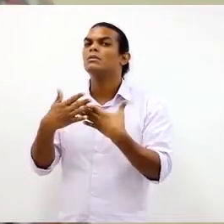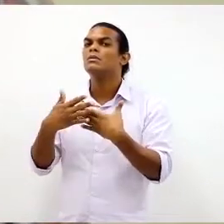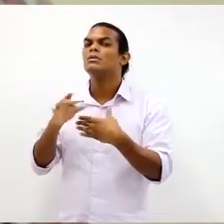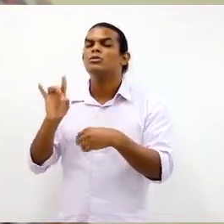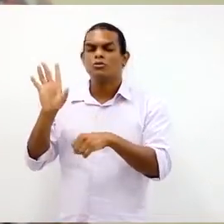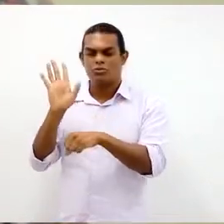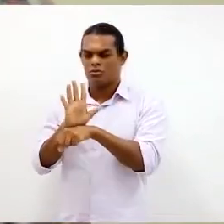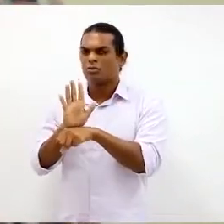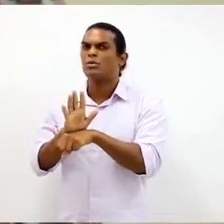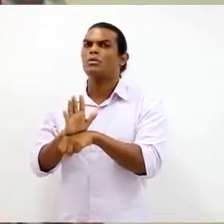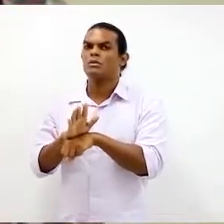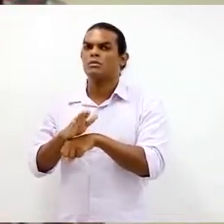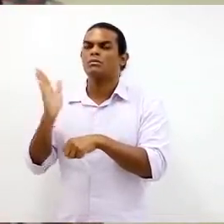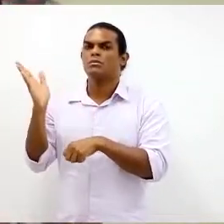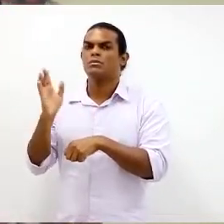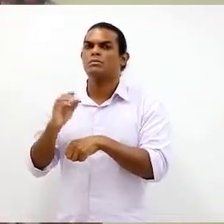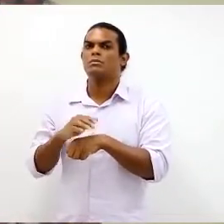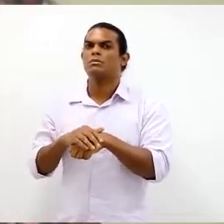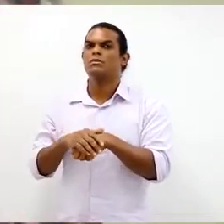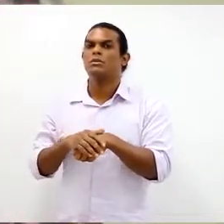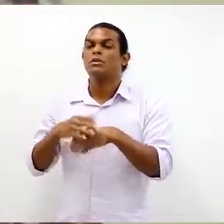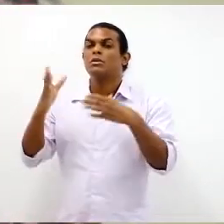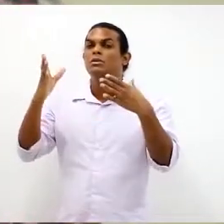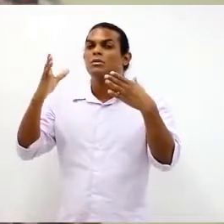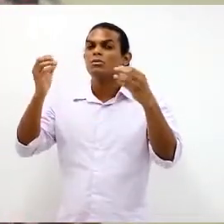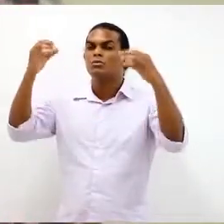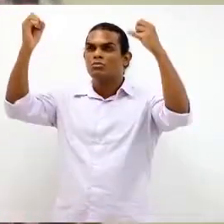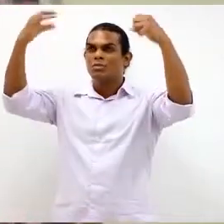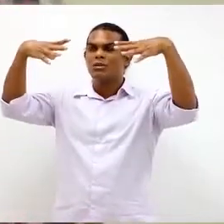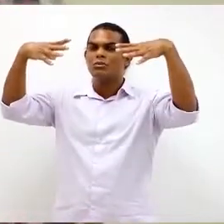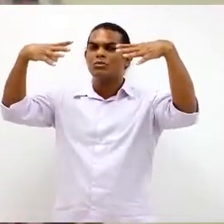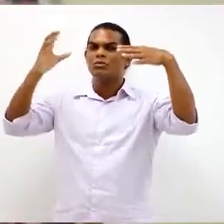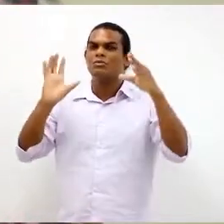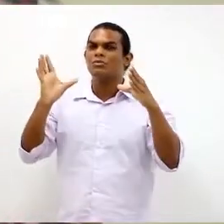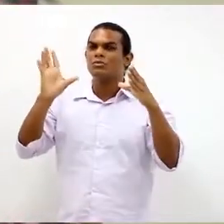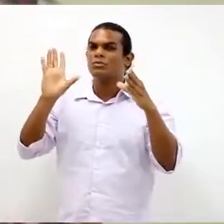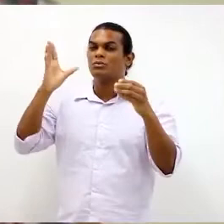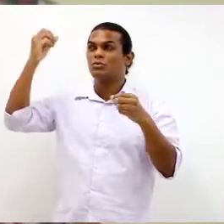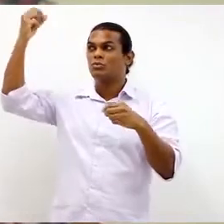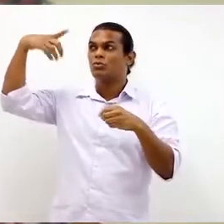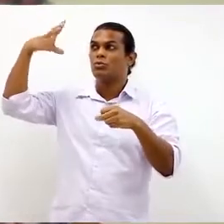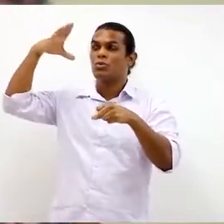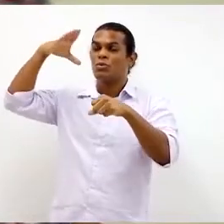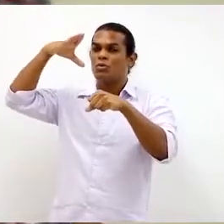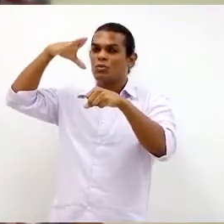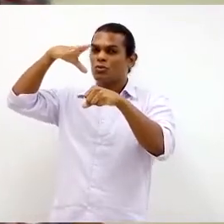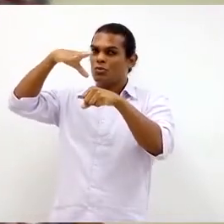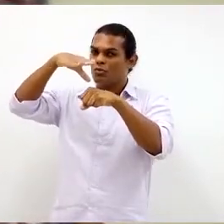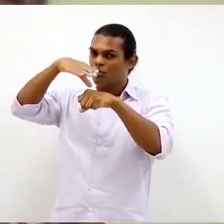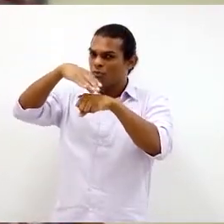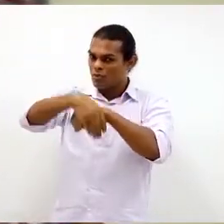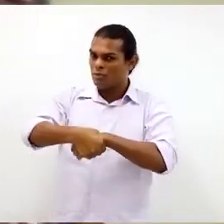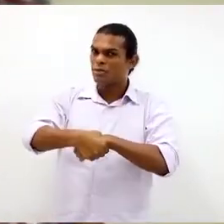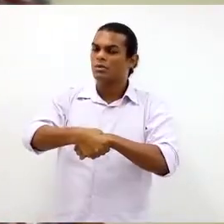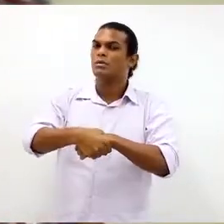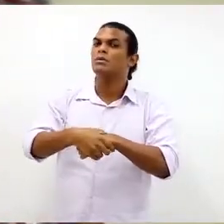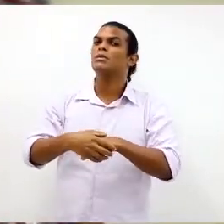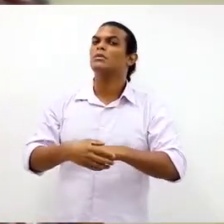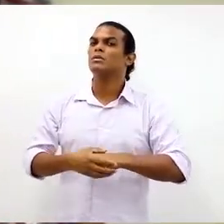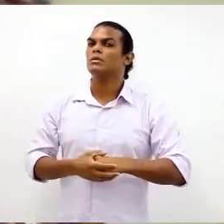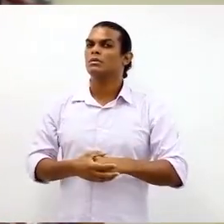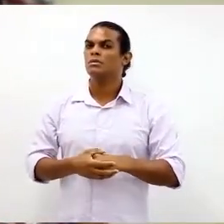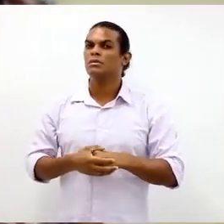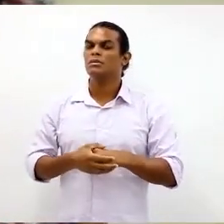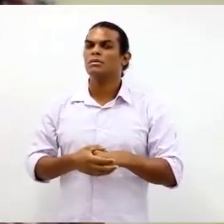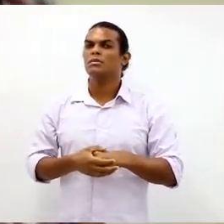um momento em que a luminosidade vai caindo. seja, tem alta intensidade, luminosidade natural, ao meio-dia para uma hora da tarde, que é hora normalmente que você deve